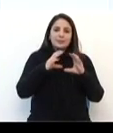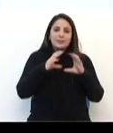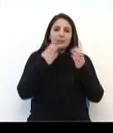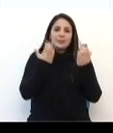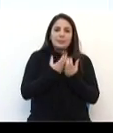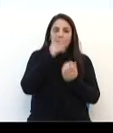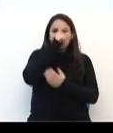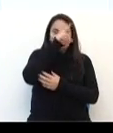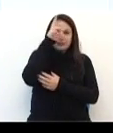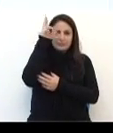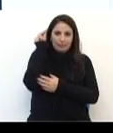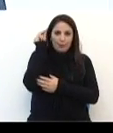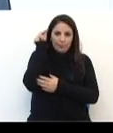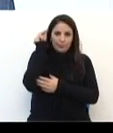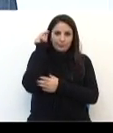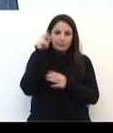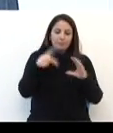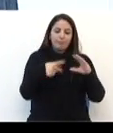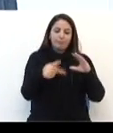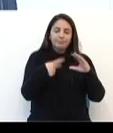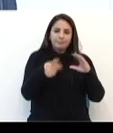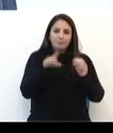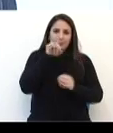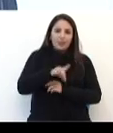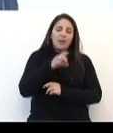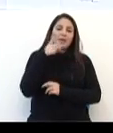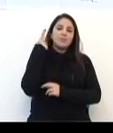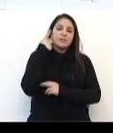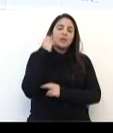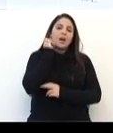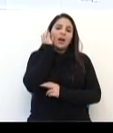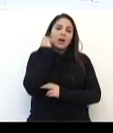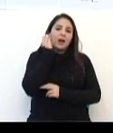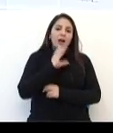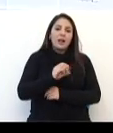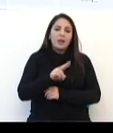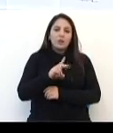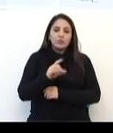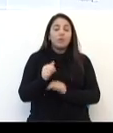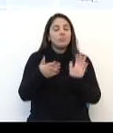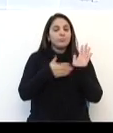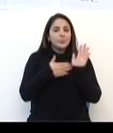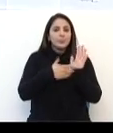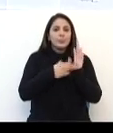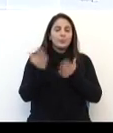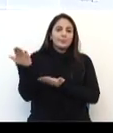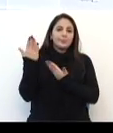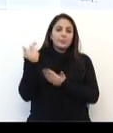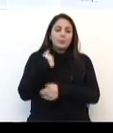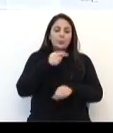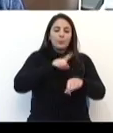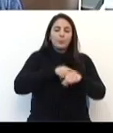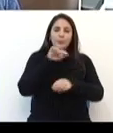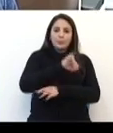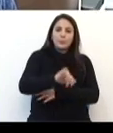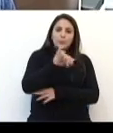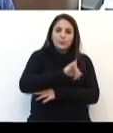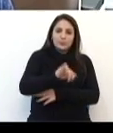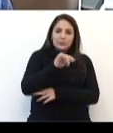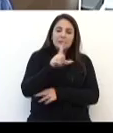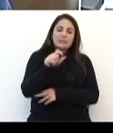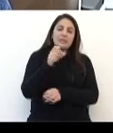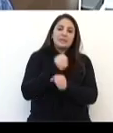Municipal no Fórum é a vereadora Cláudia Furlaneto. Ela também é a proponente desta homenagem. O momento